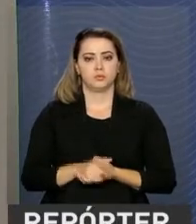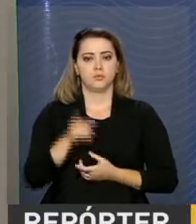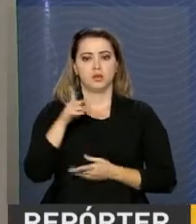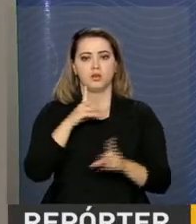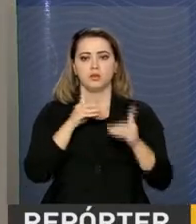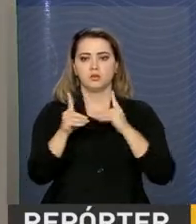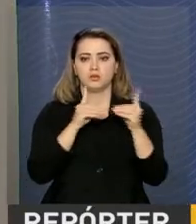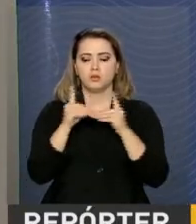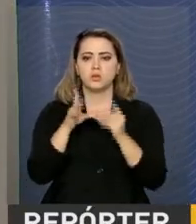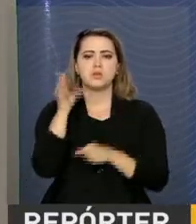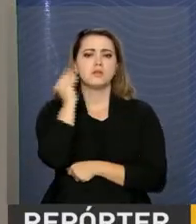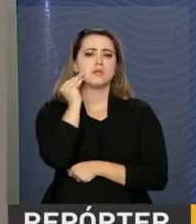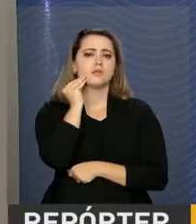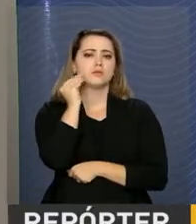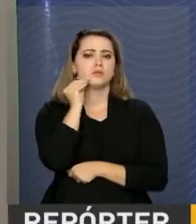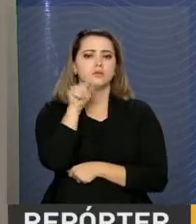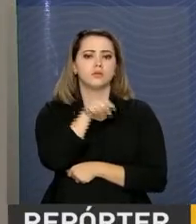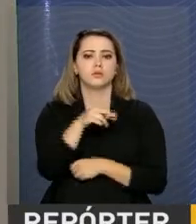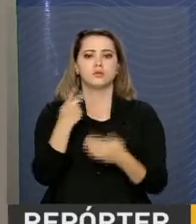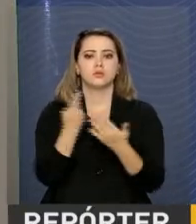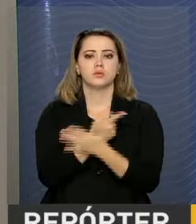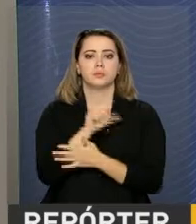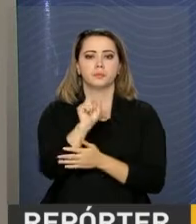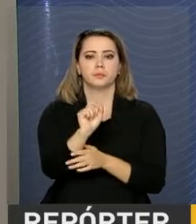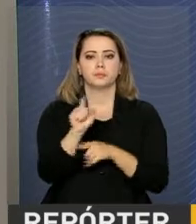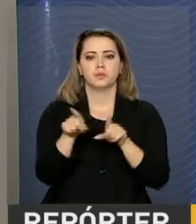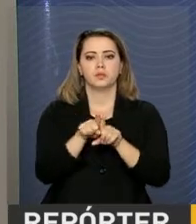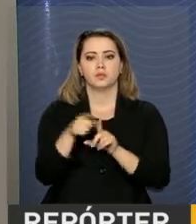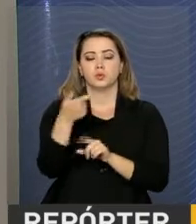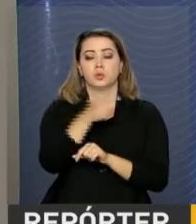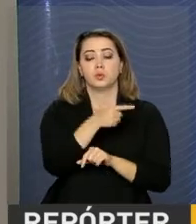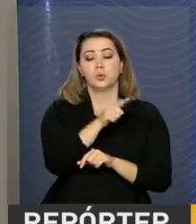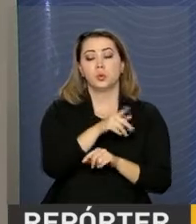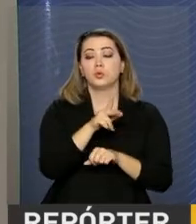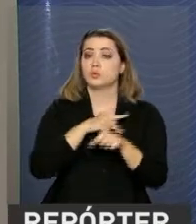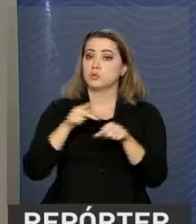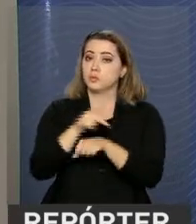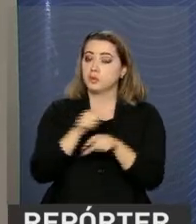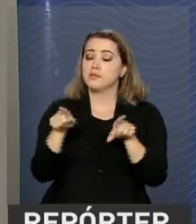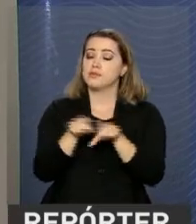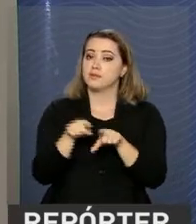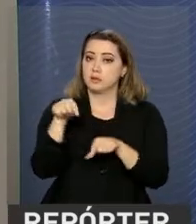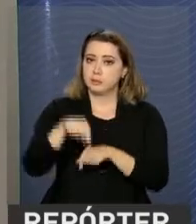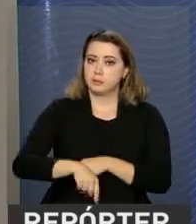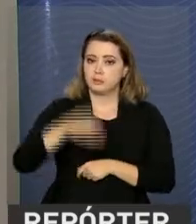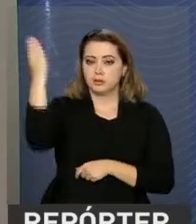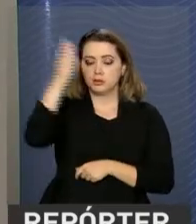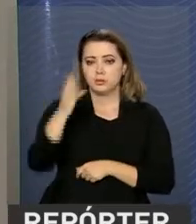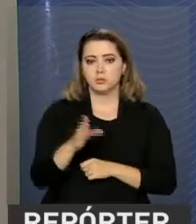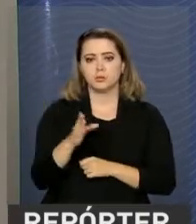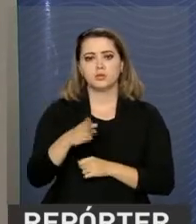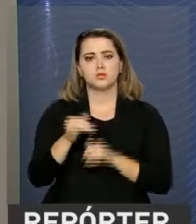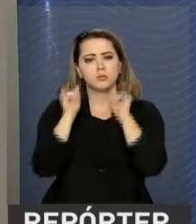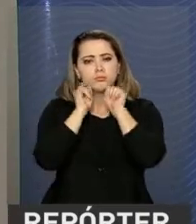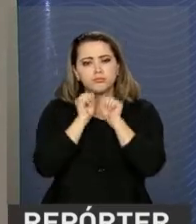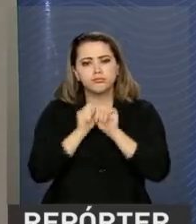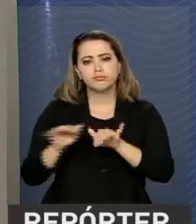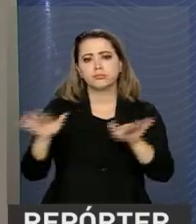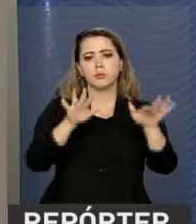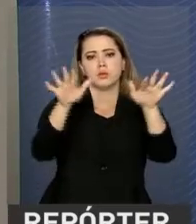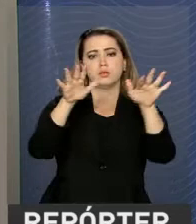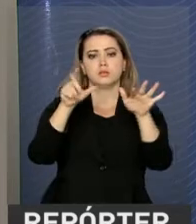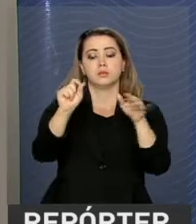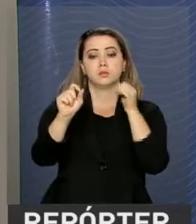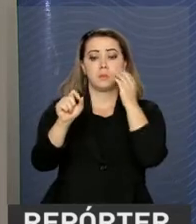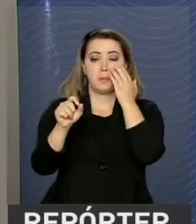experiências que funcionaram em outros países ou até mesmo no Brasil, isso é compartilhado. E o